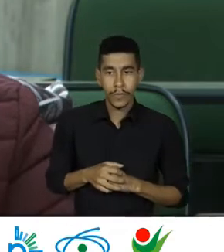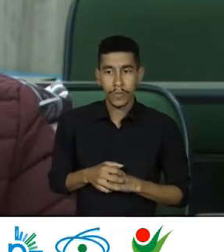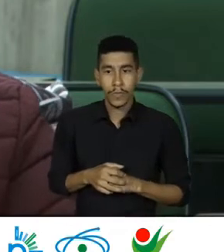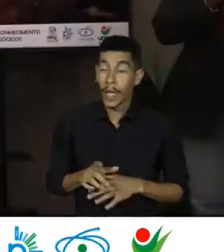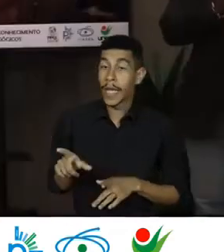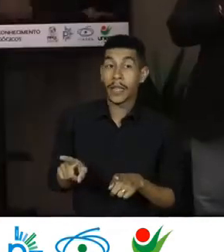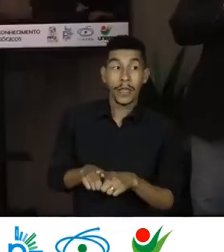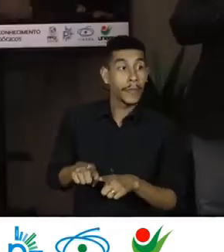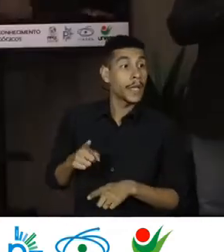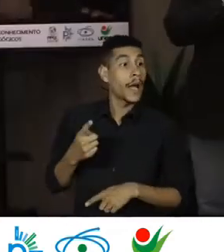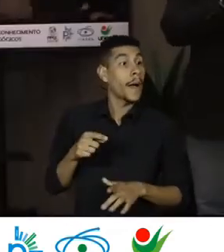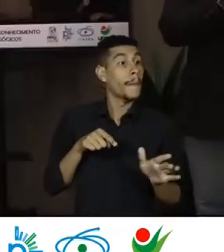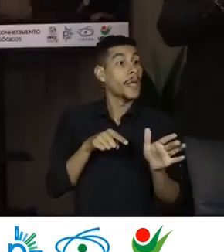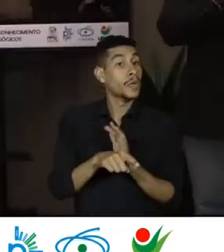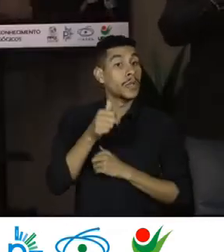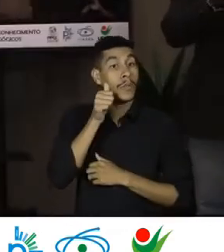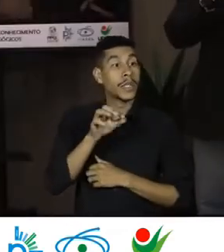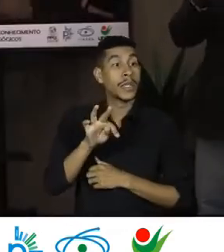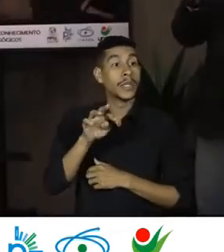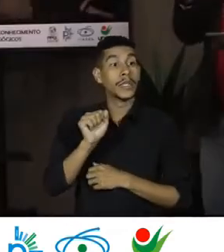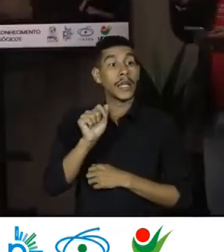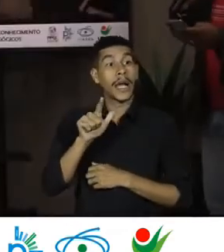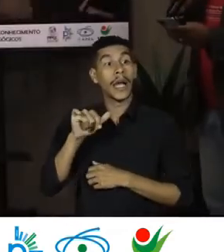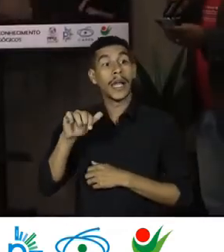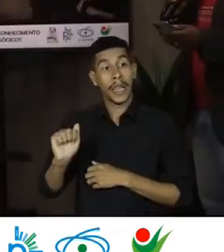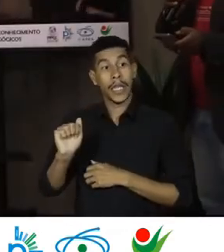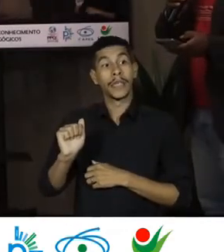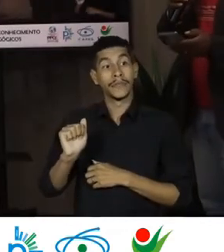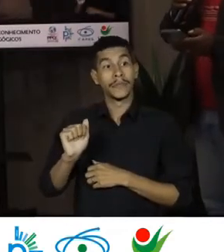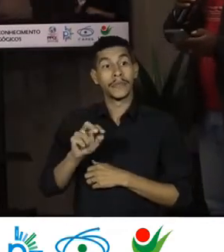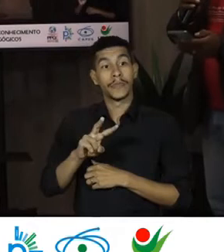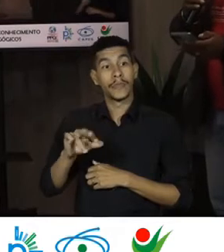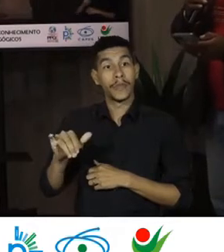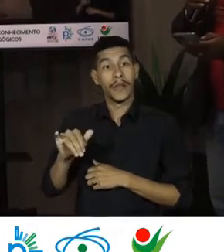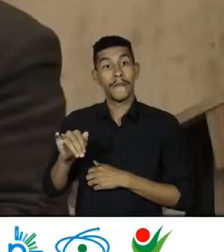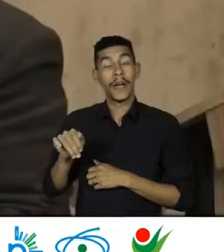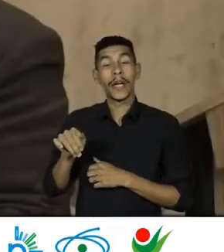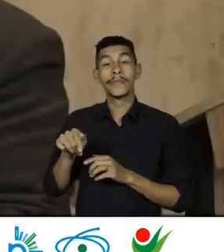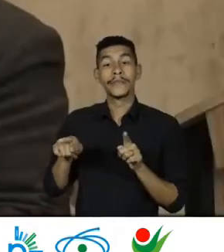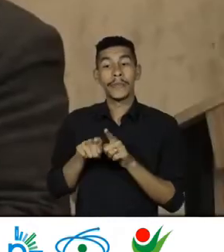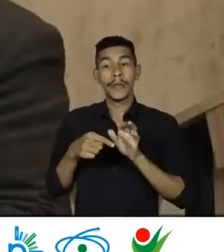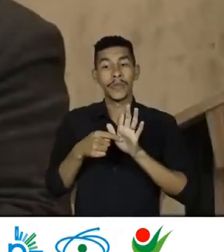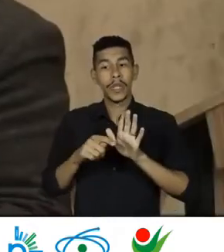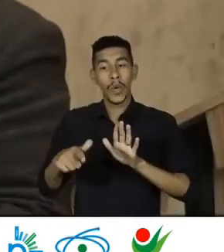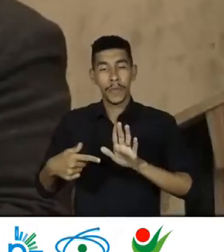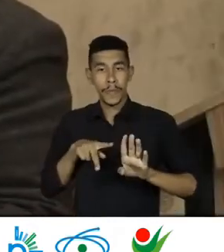Temos aqui A pergunta Da Thalia Então é um Ela vai direcionar Para um outro aspecto Também importante